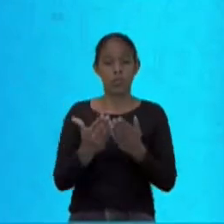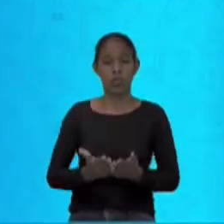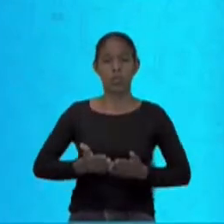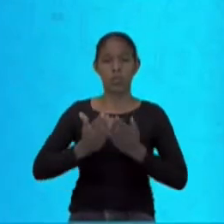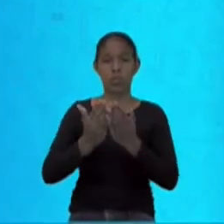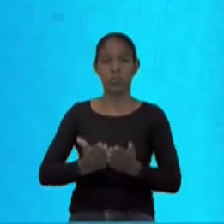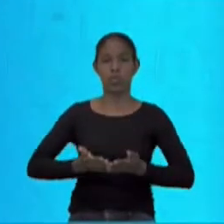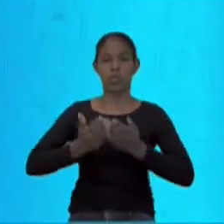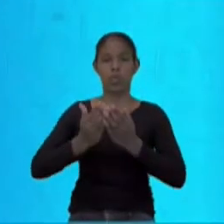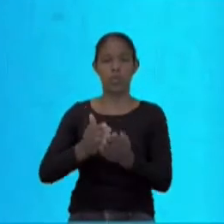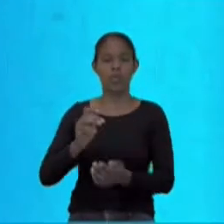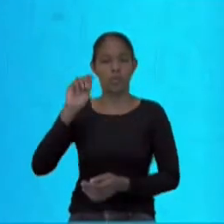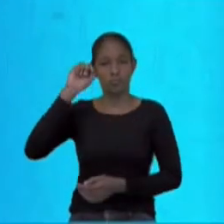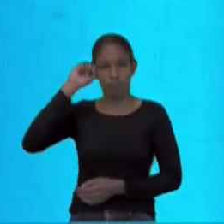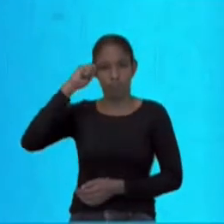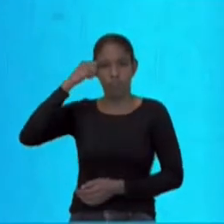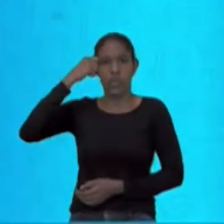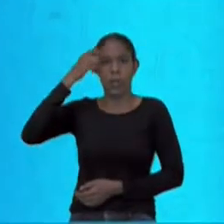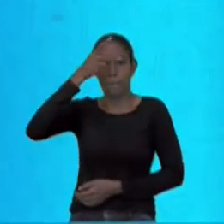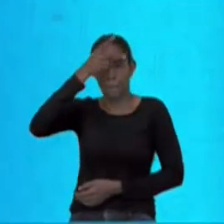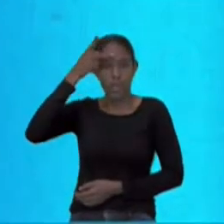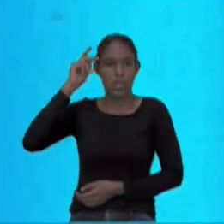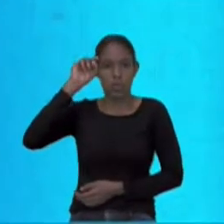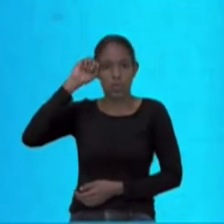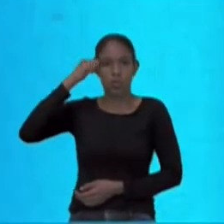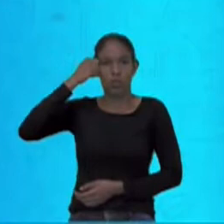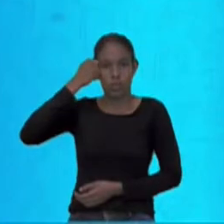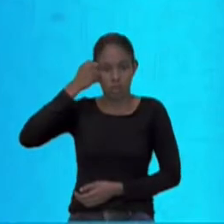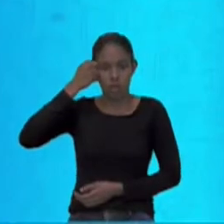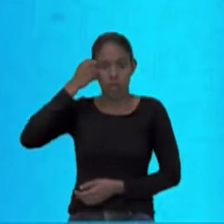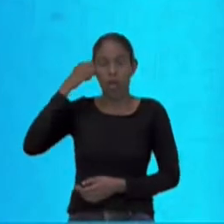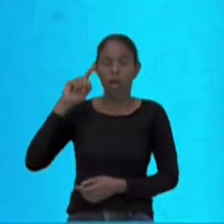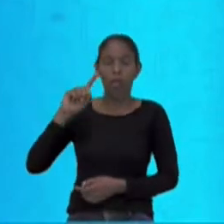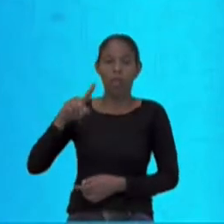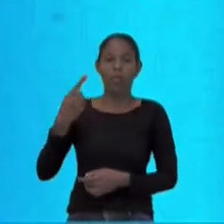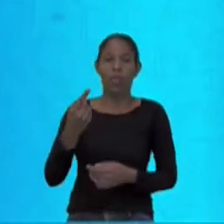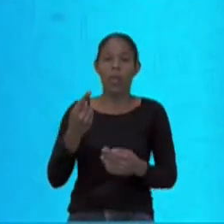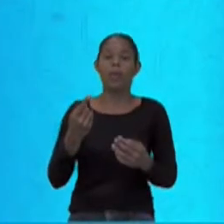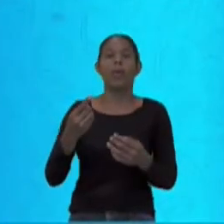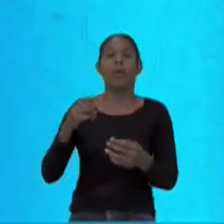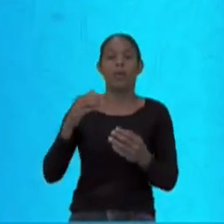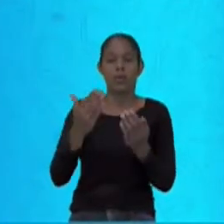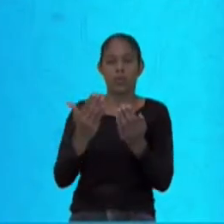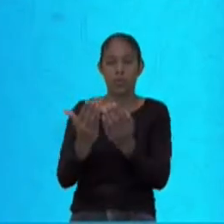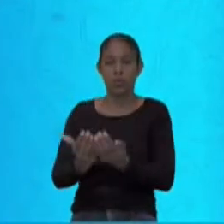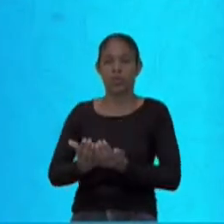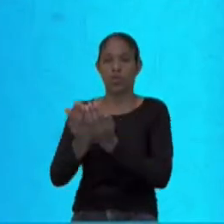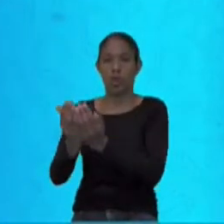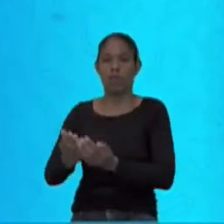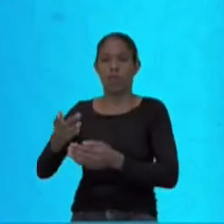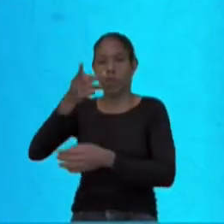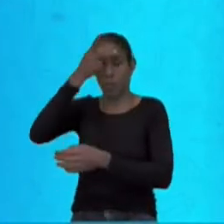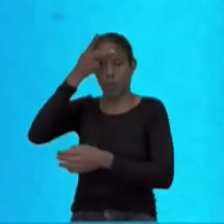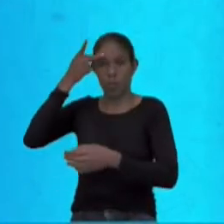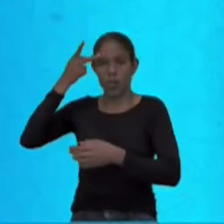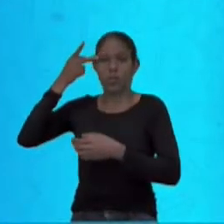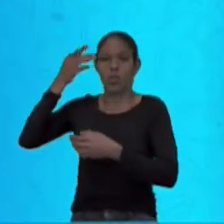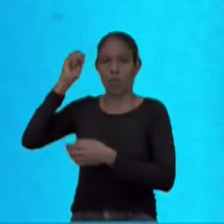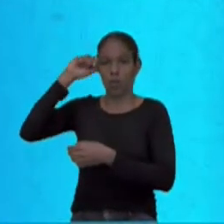negreiro, exportando negros para todos os outros continentes, como a Ásia, também levou o Aedes aegypti.